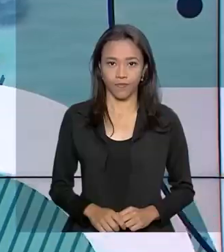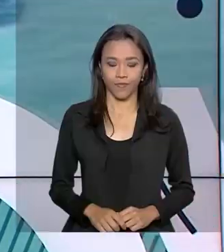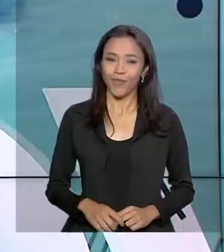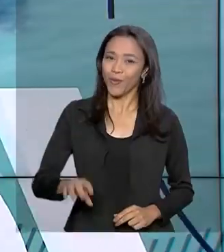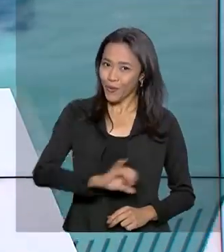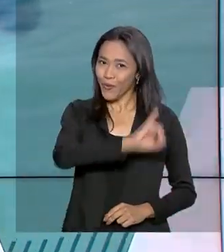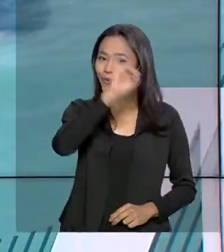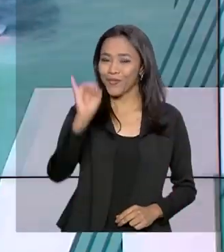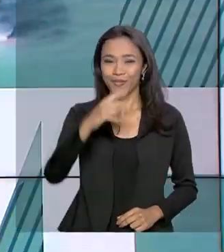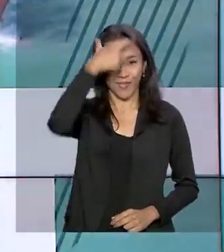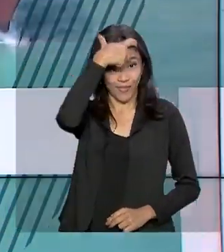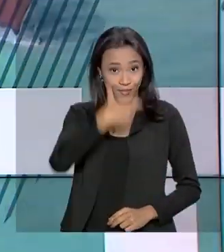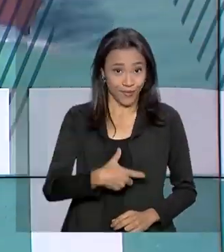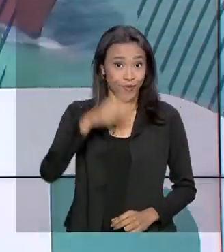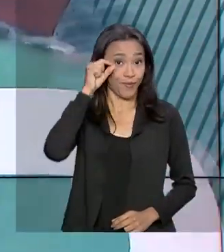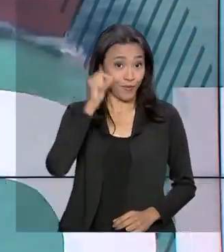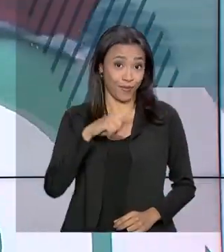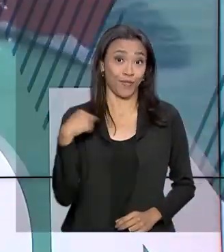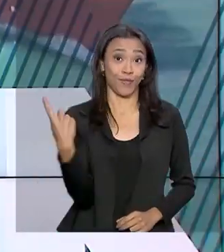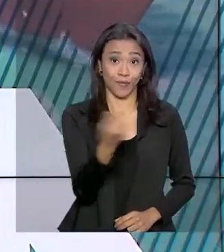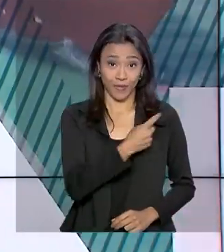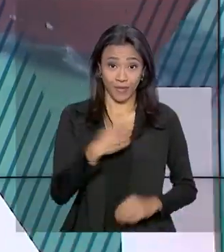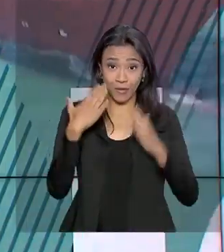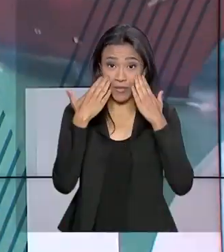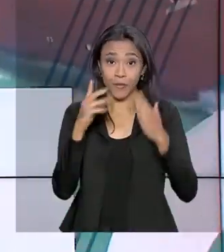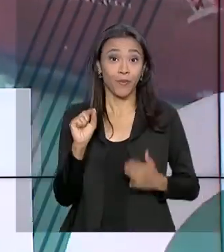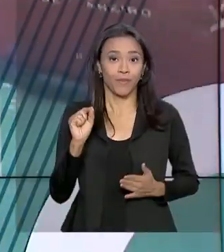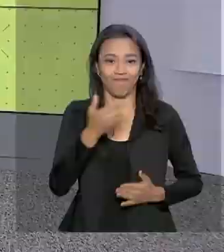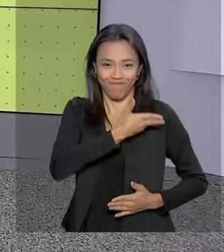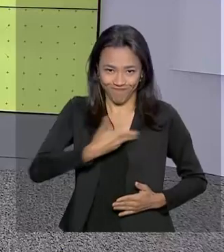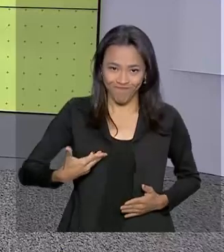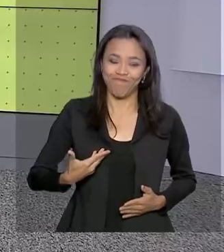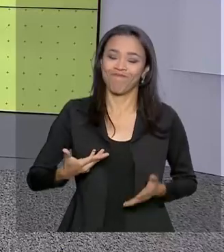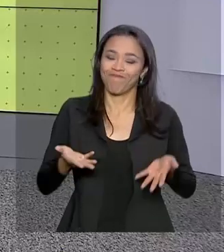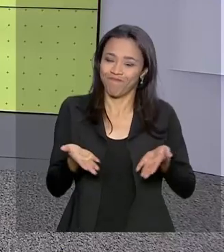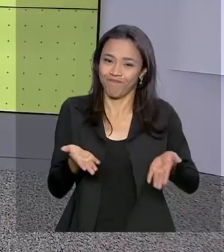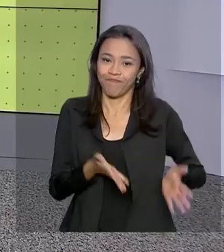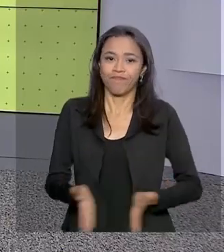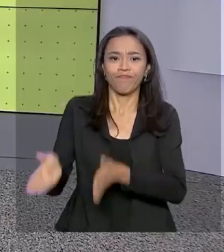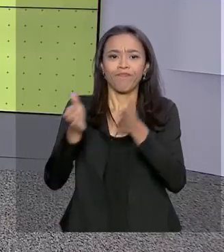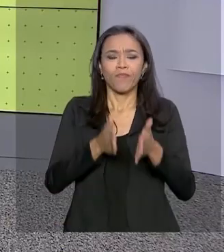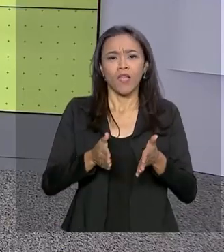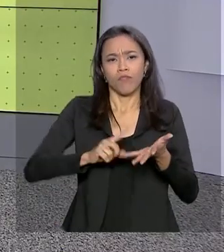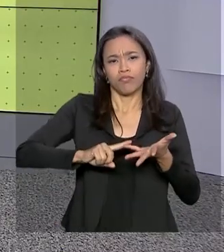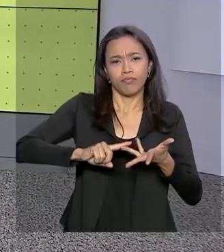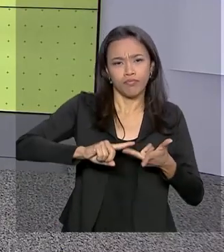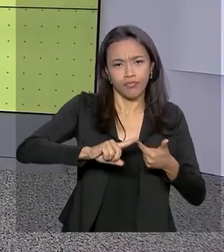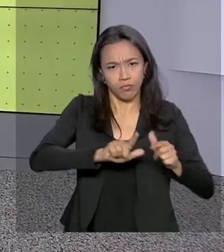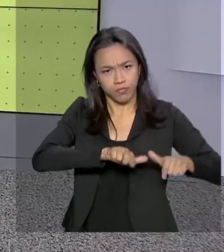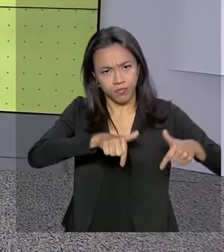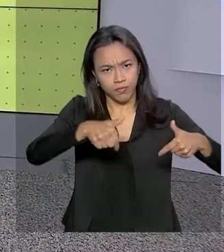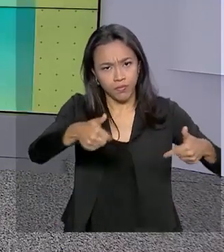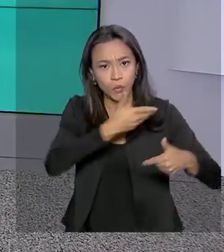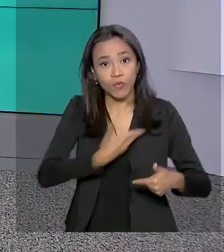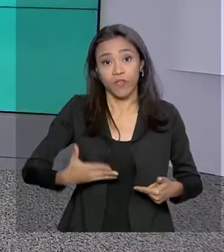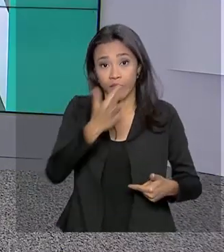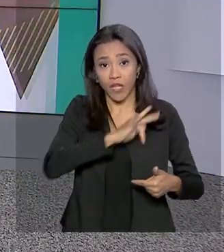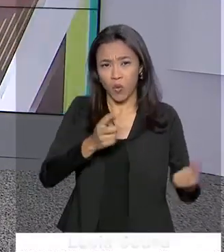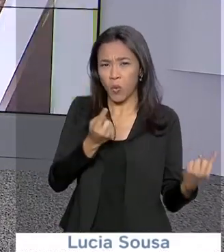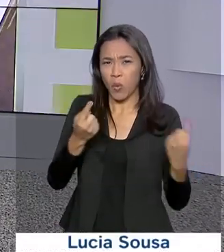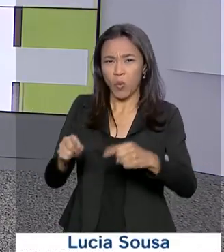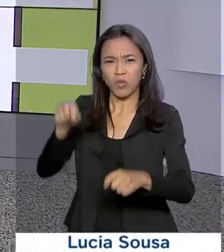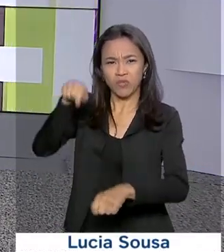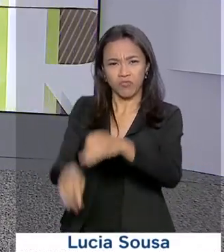Olá, sou o Roberto Camargo e estamos no ar com o Governo Agora. As ações do Governo Federal de Combate às Queimadas